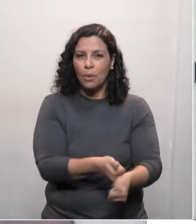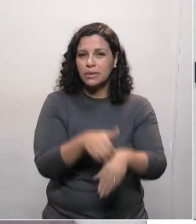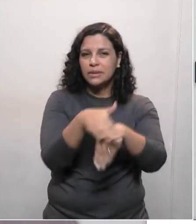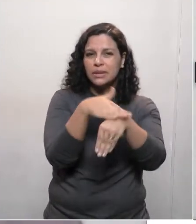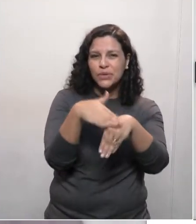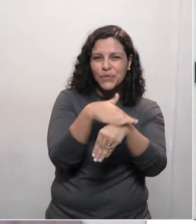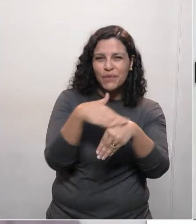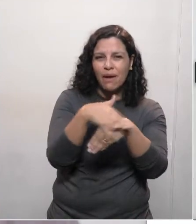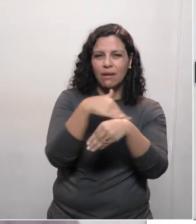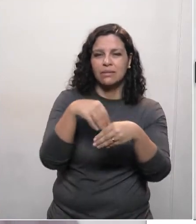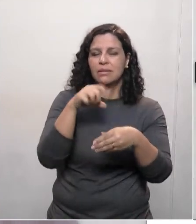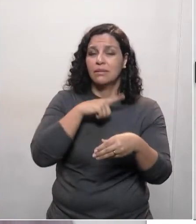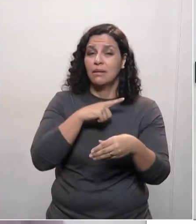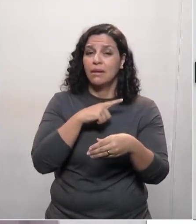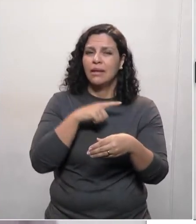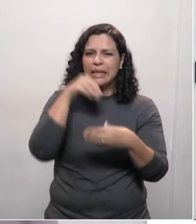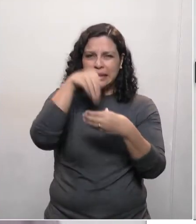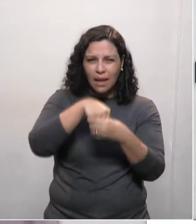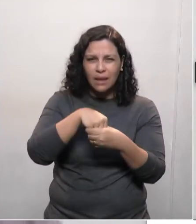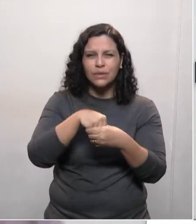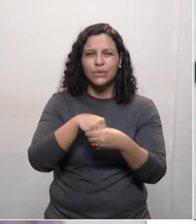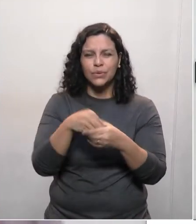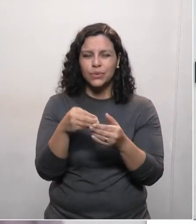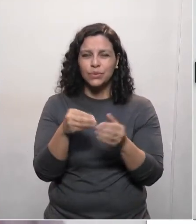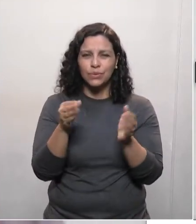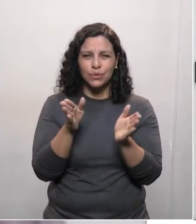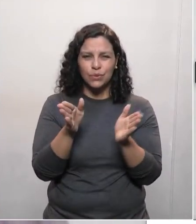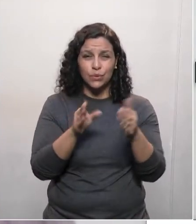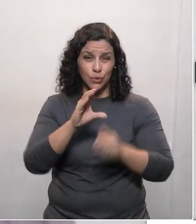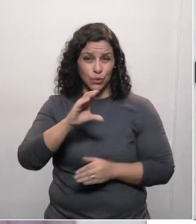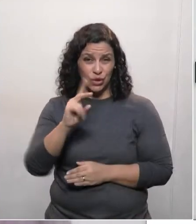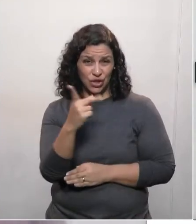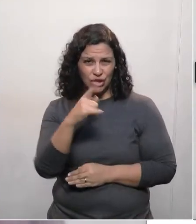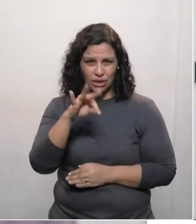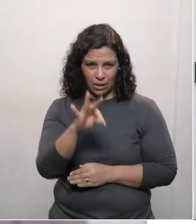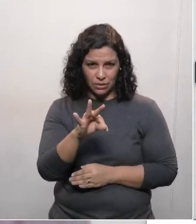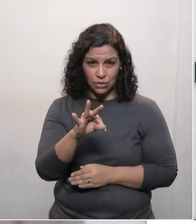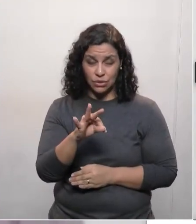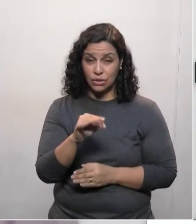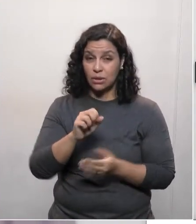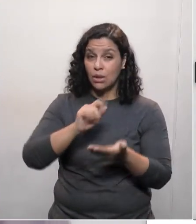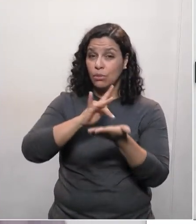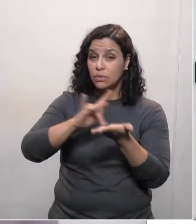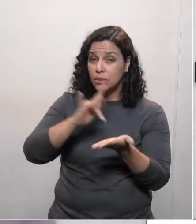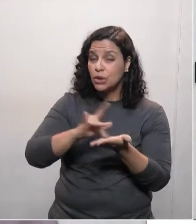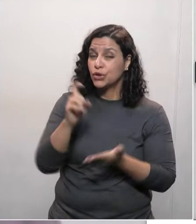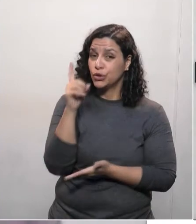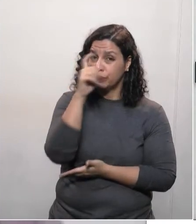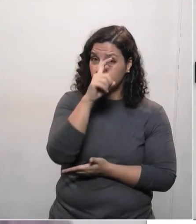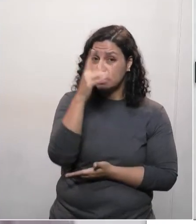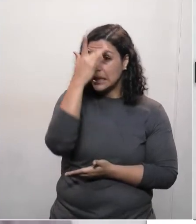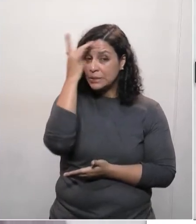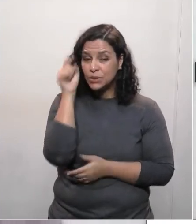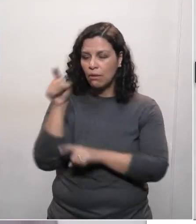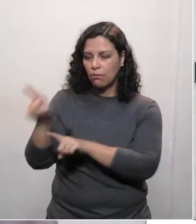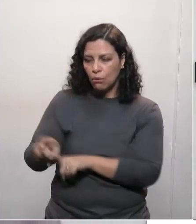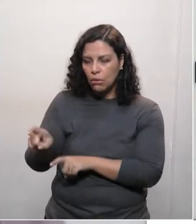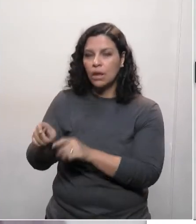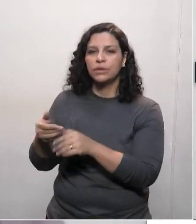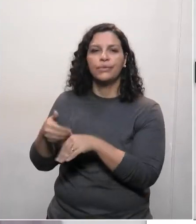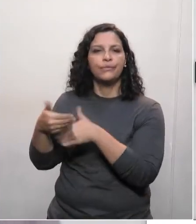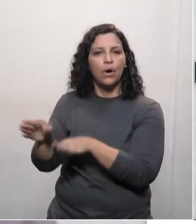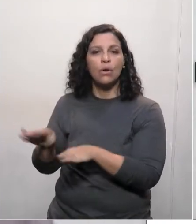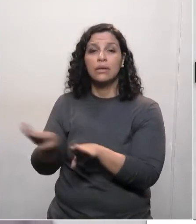conversas que existem nesse processo. É um aplicativo dificultoso que deixou crianças do campo de fora, deixou